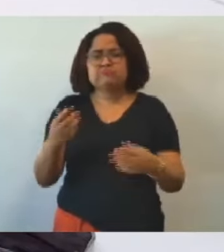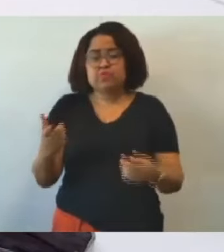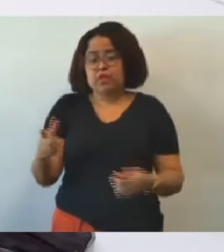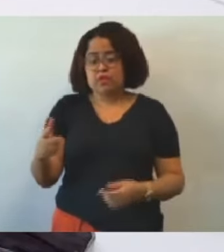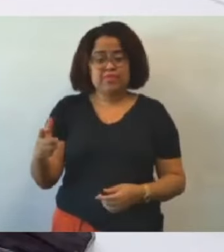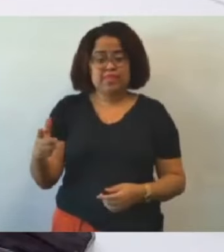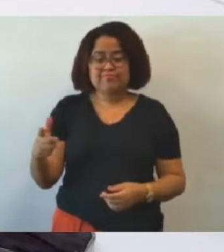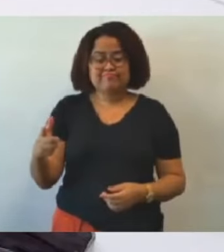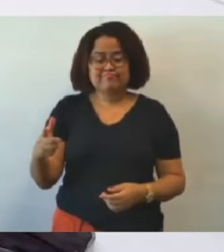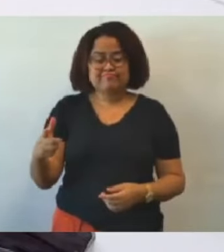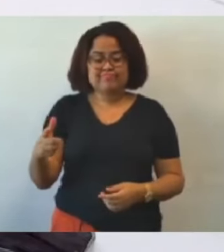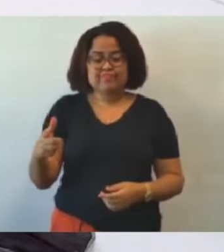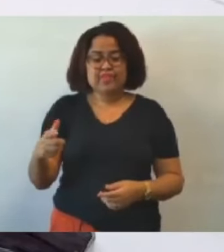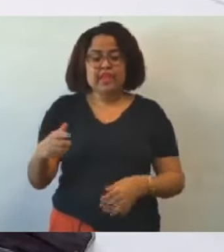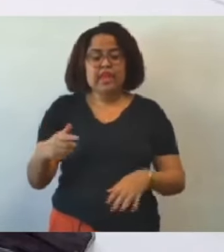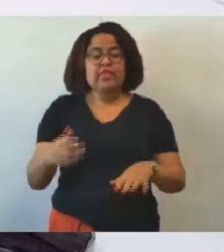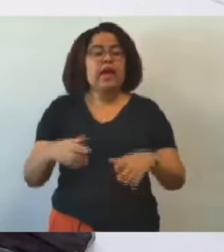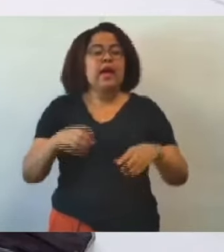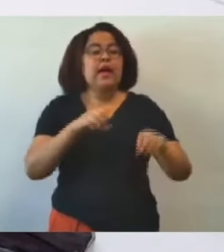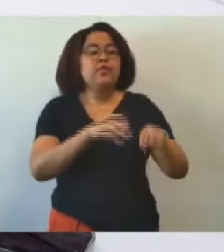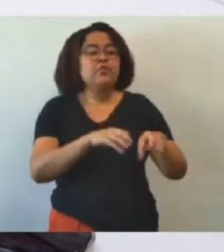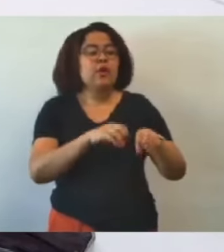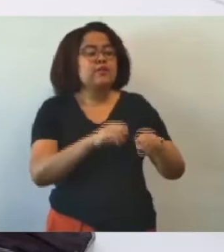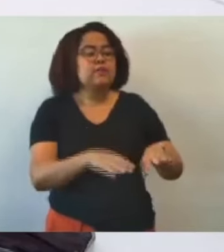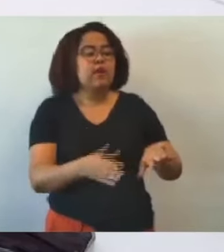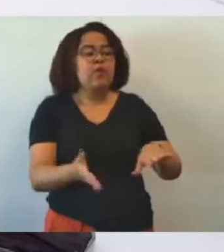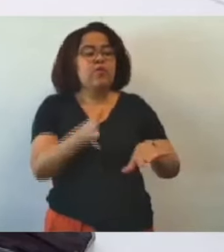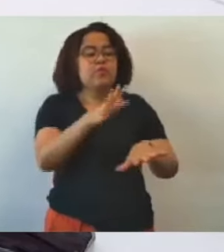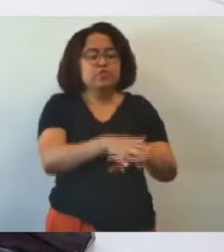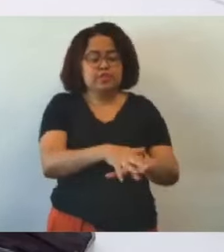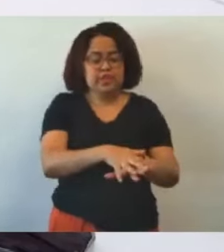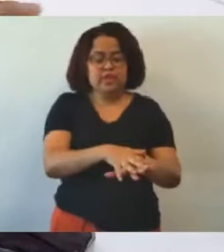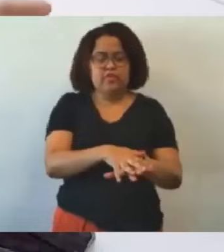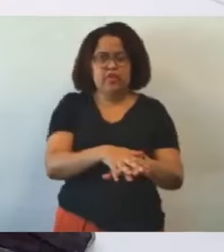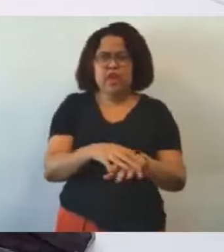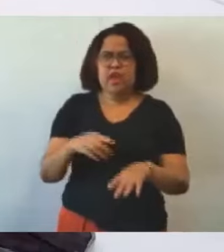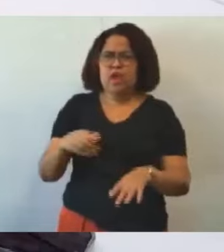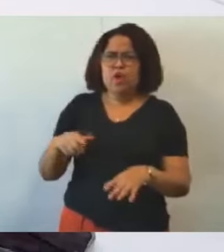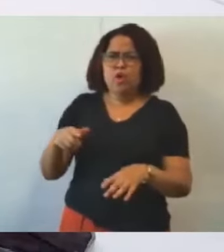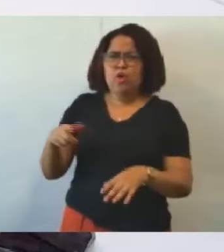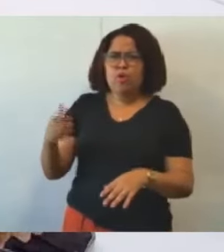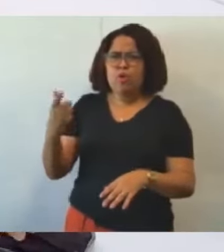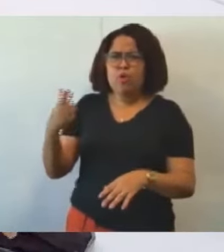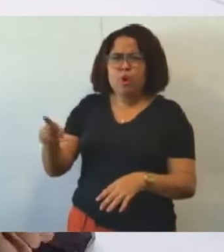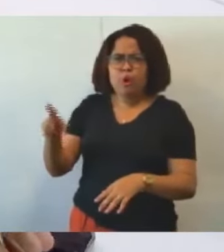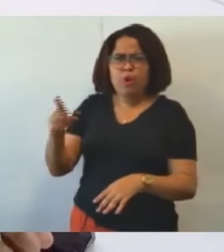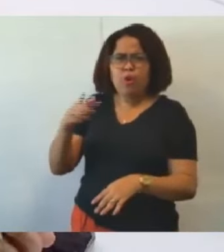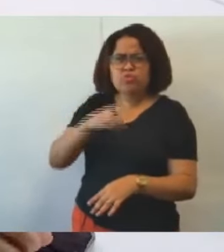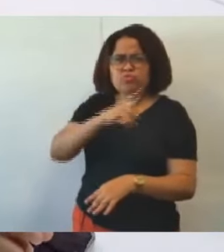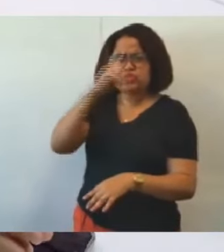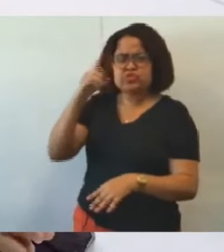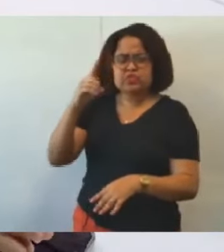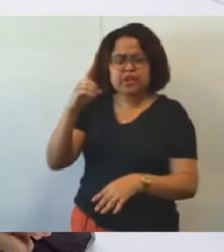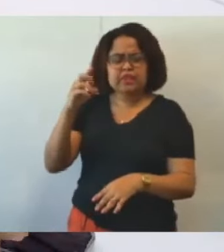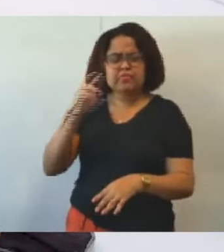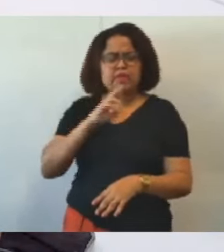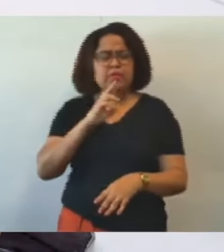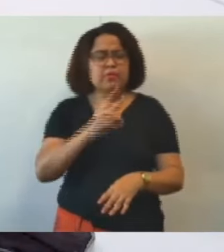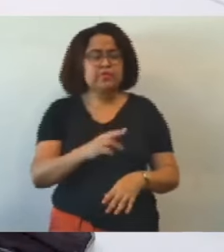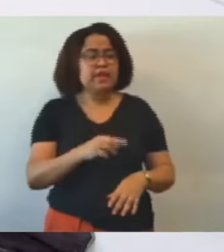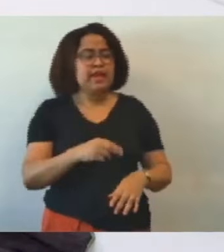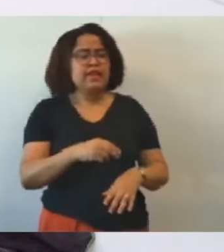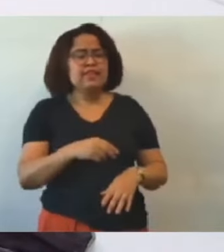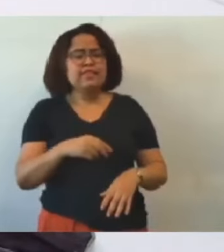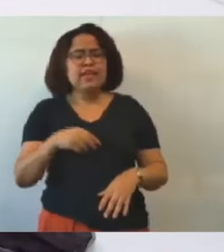educação inclusiva eu recebi uma resposta outro dia que tem milhares de pessoas ali para ajudar na educação